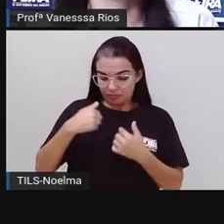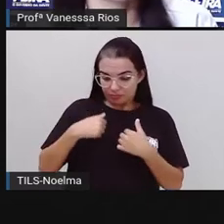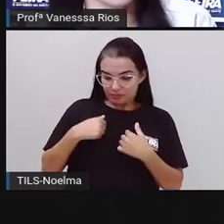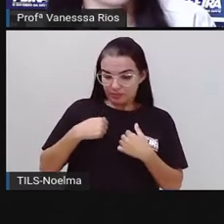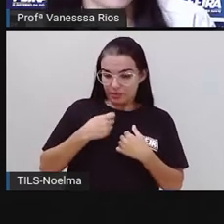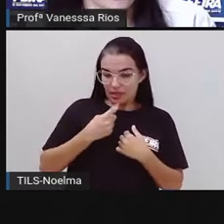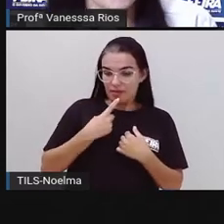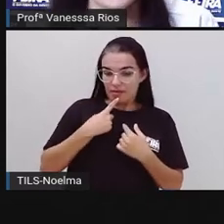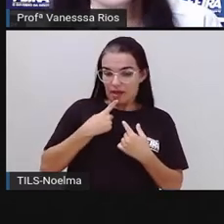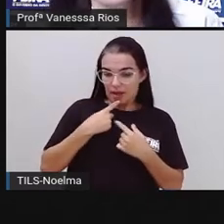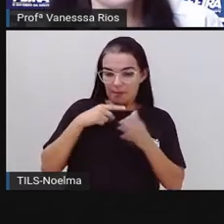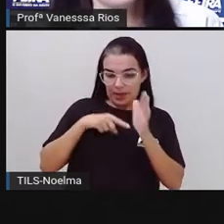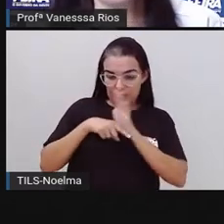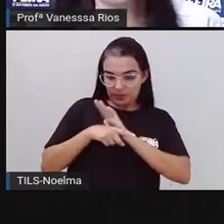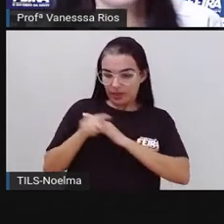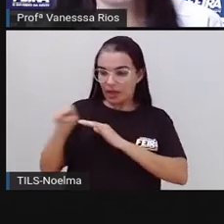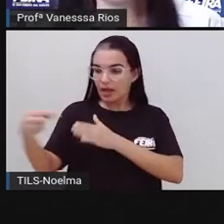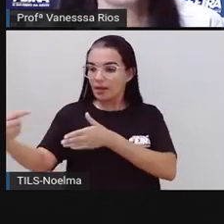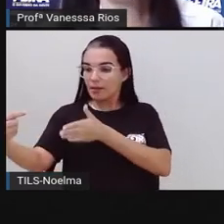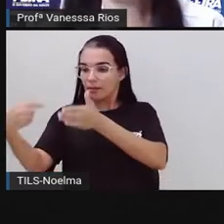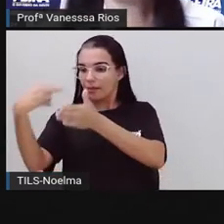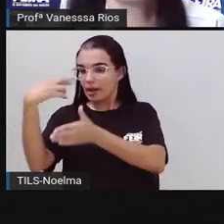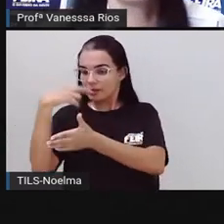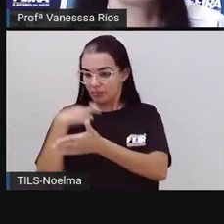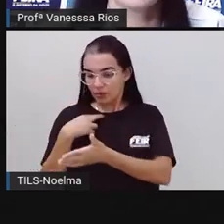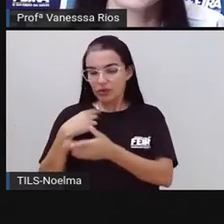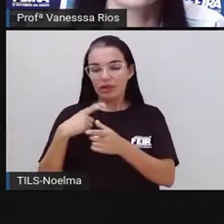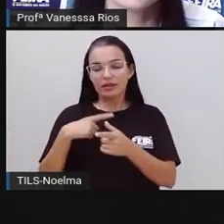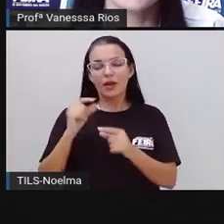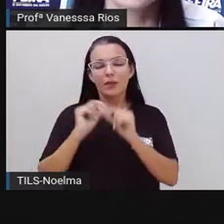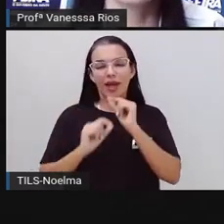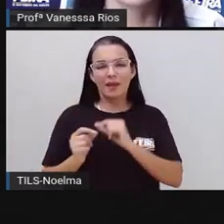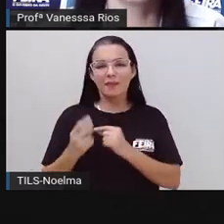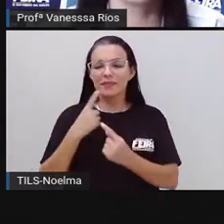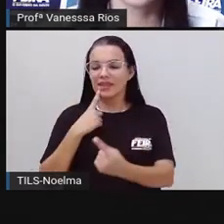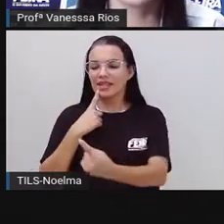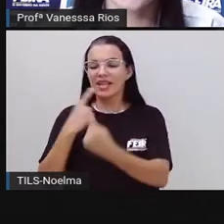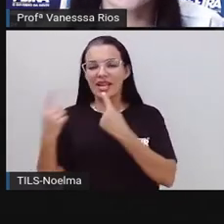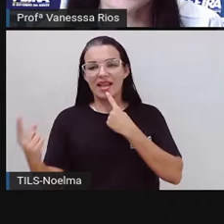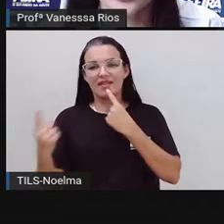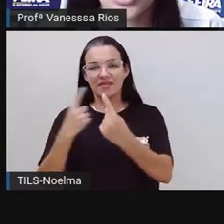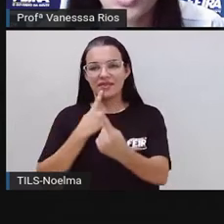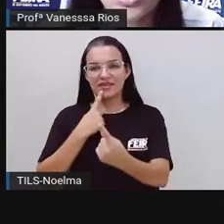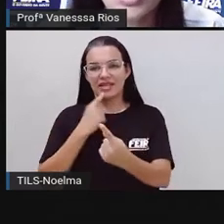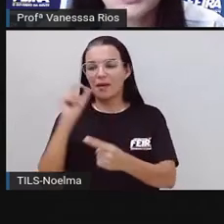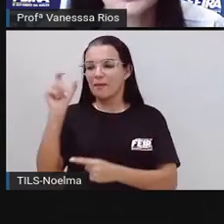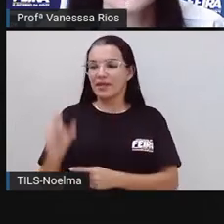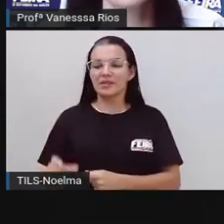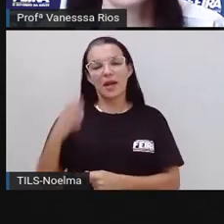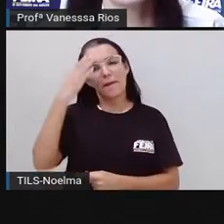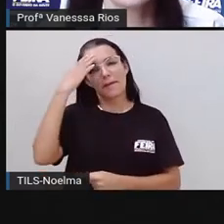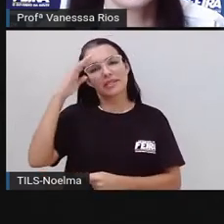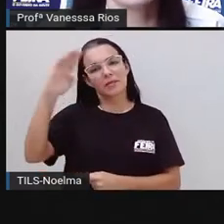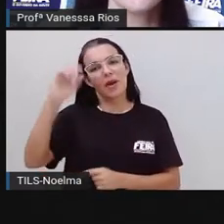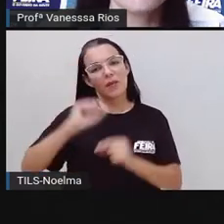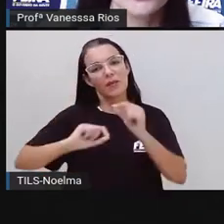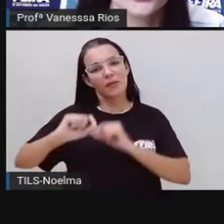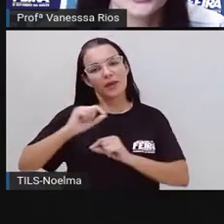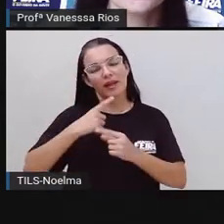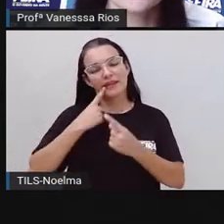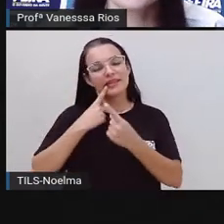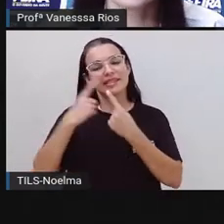entrevistador são aí os personagens principais, né? Desse processo de construção da